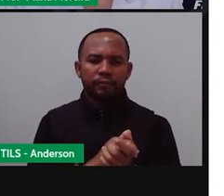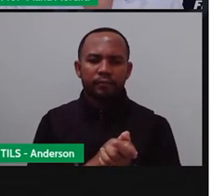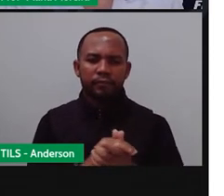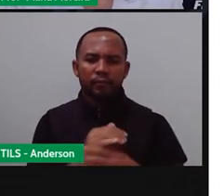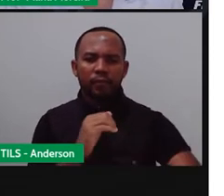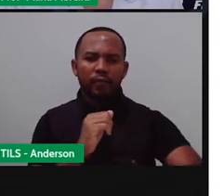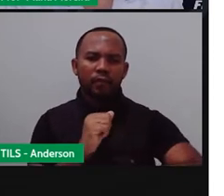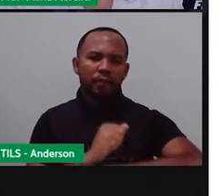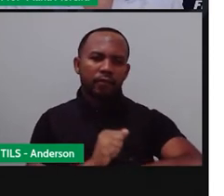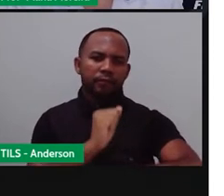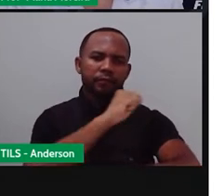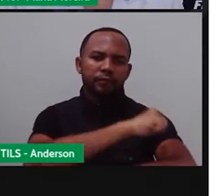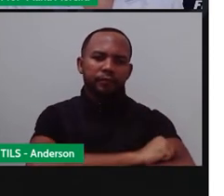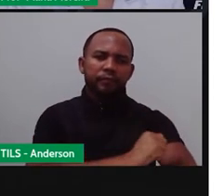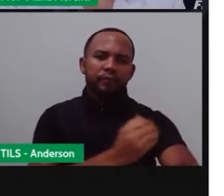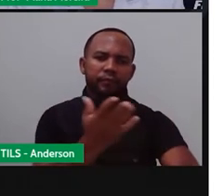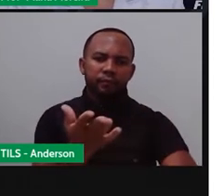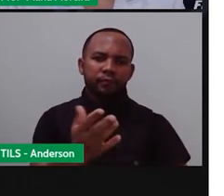Amfíbios.